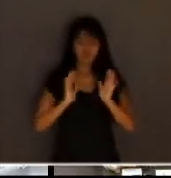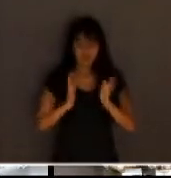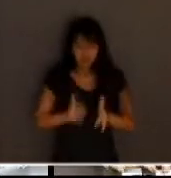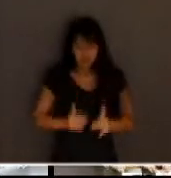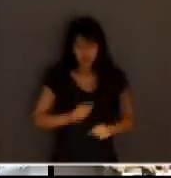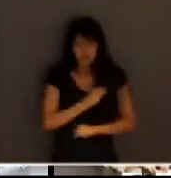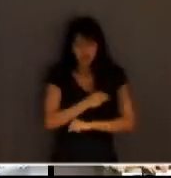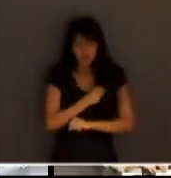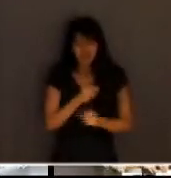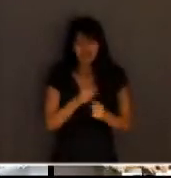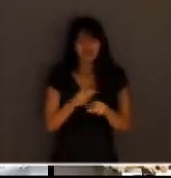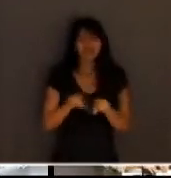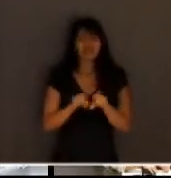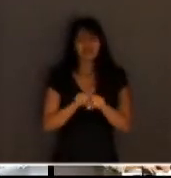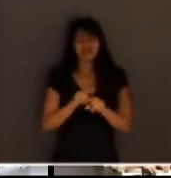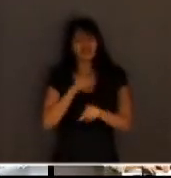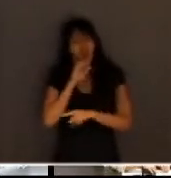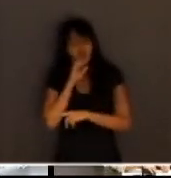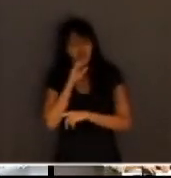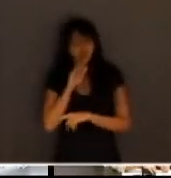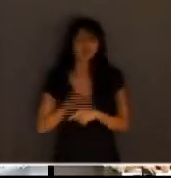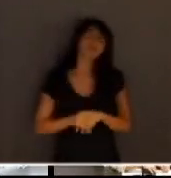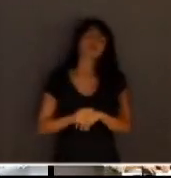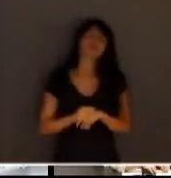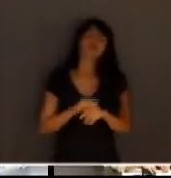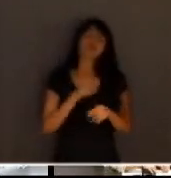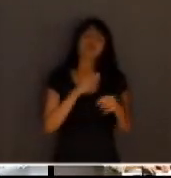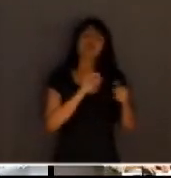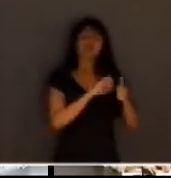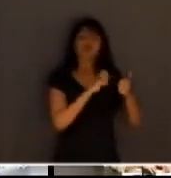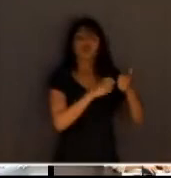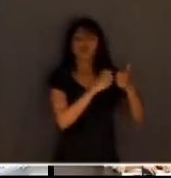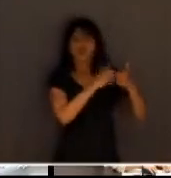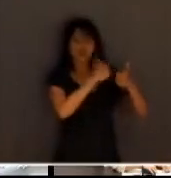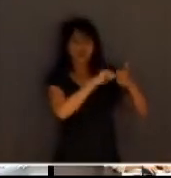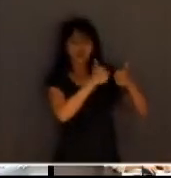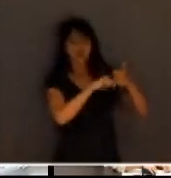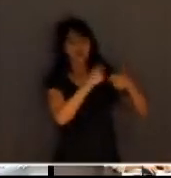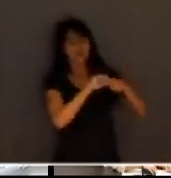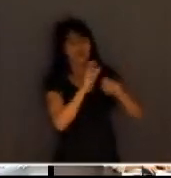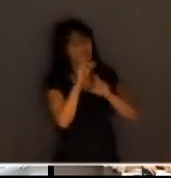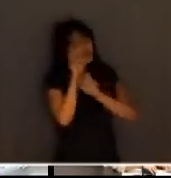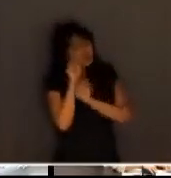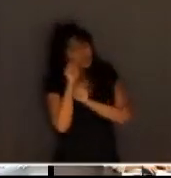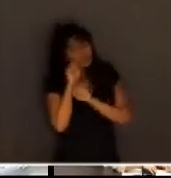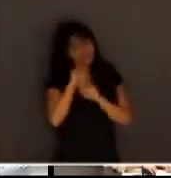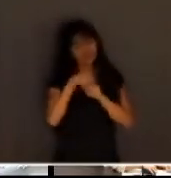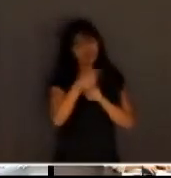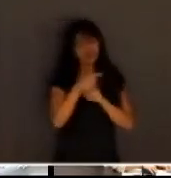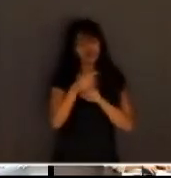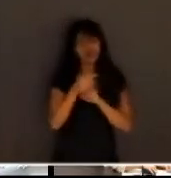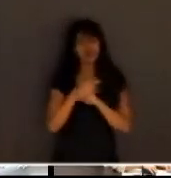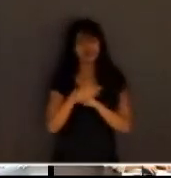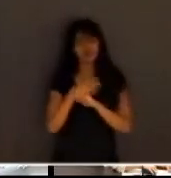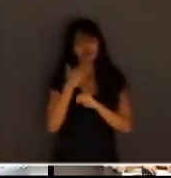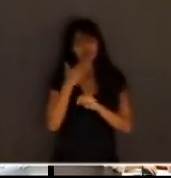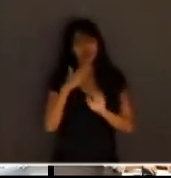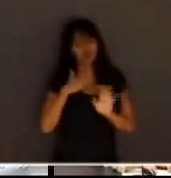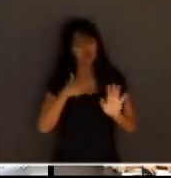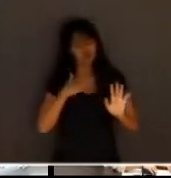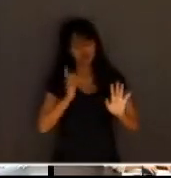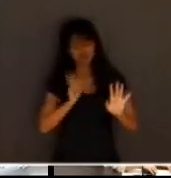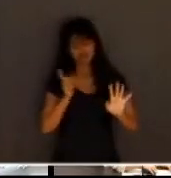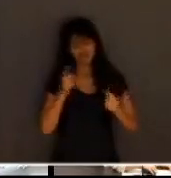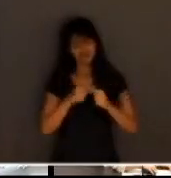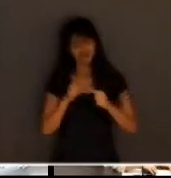também os júris que possam demorar mais de um dia, júris que os jurados vão ter que dormir. Aí, é caótico. Aí, você não me peça nenhum tipo de procedimento,